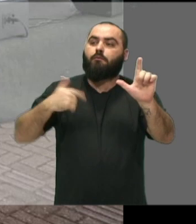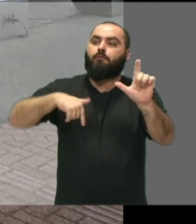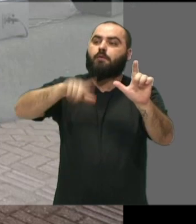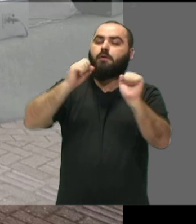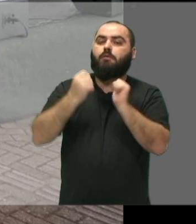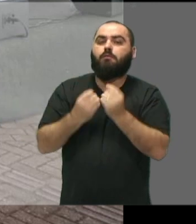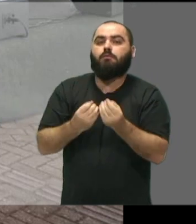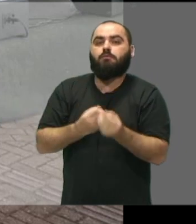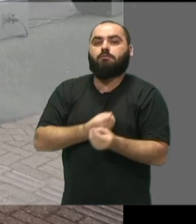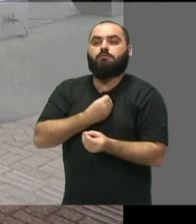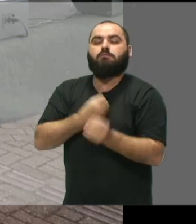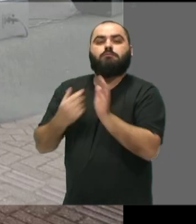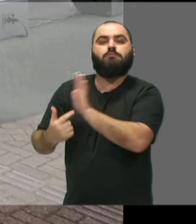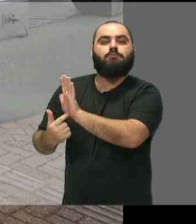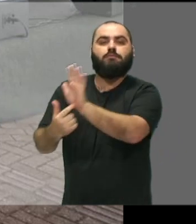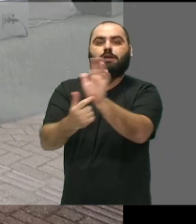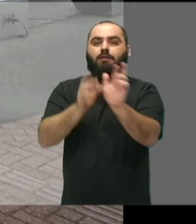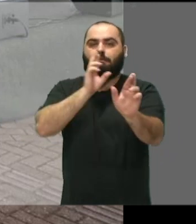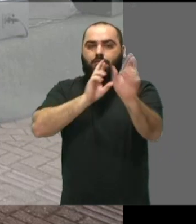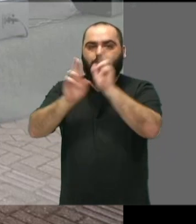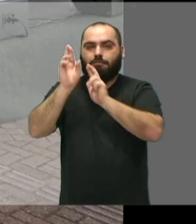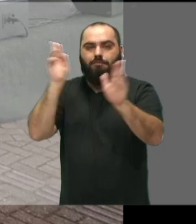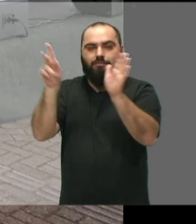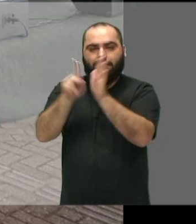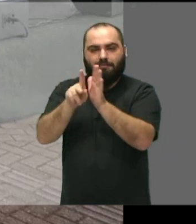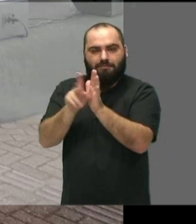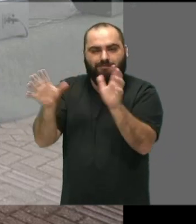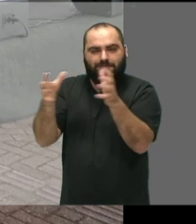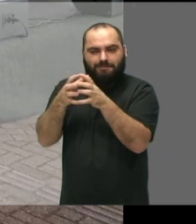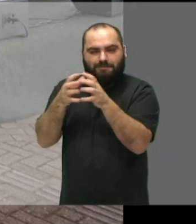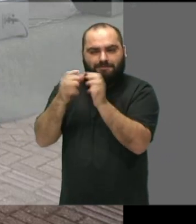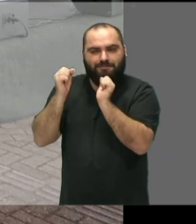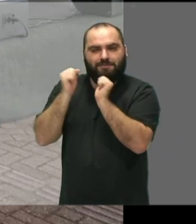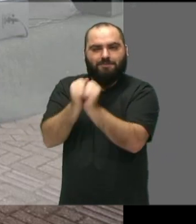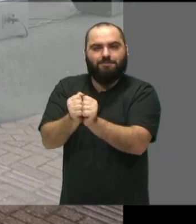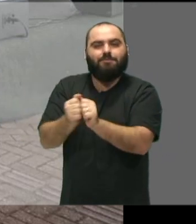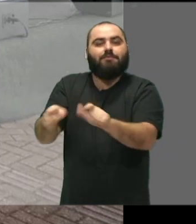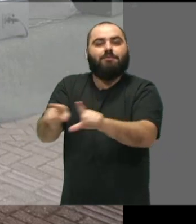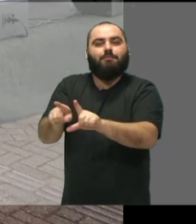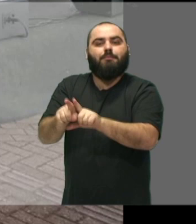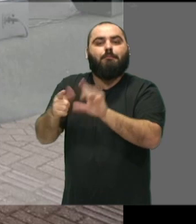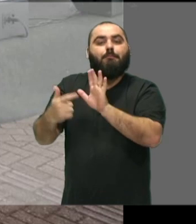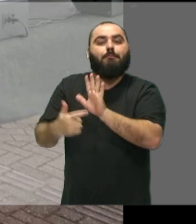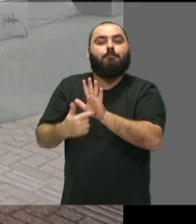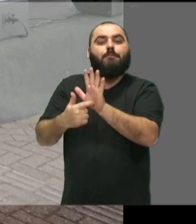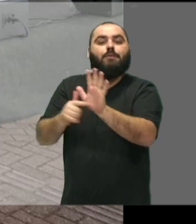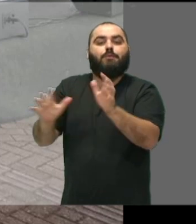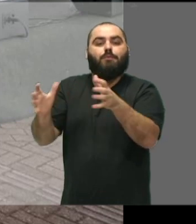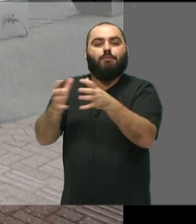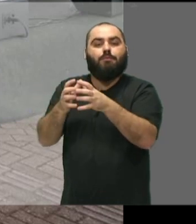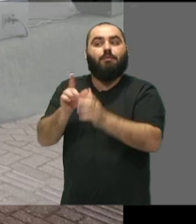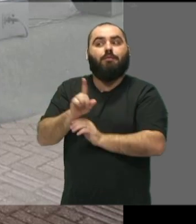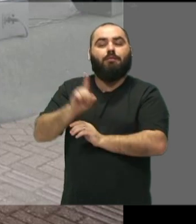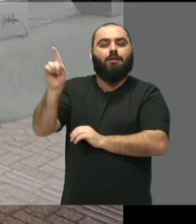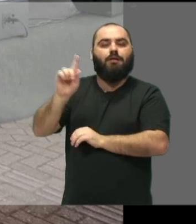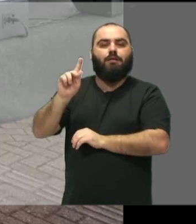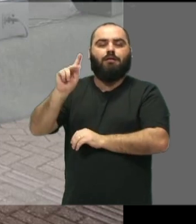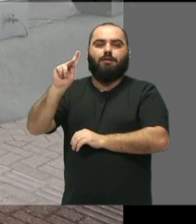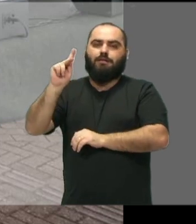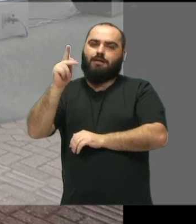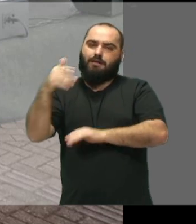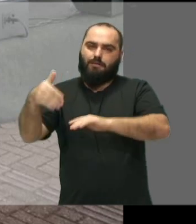os resultados, as bancas de prática de conjunto e as apresentações dos grupos musicais no calcedão da Cílio Luz também,